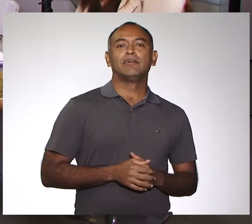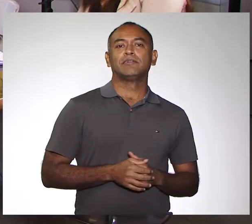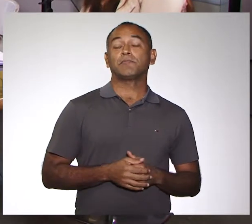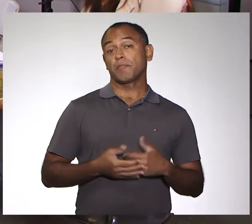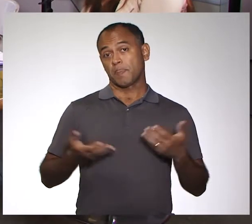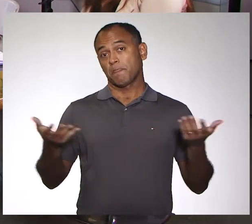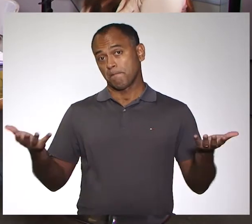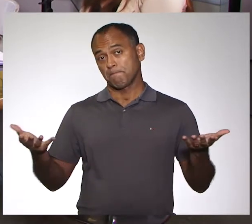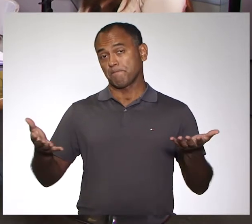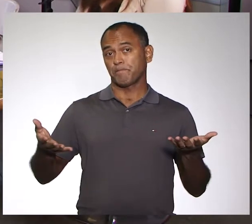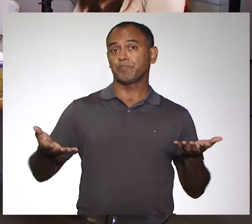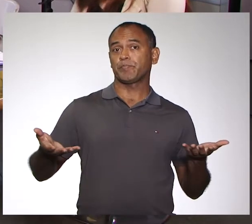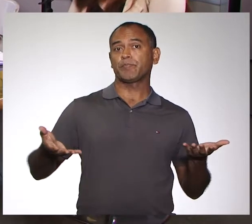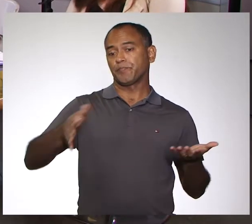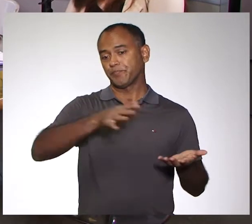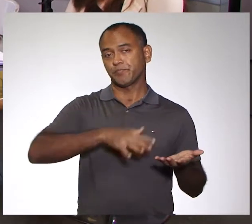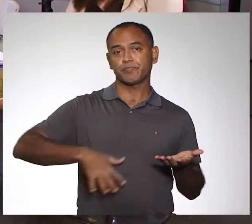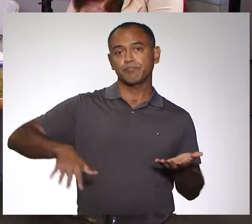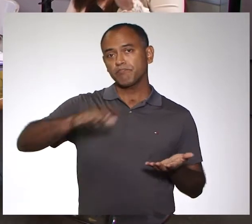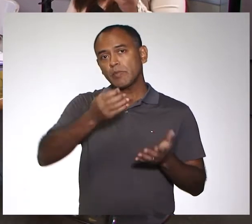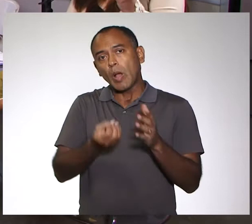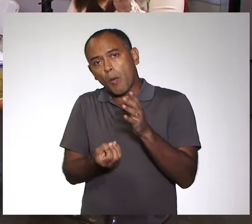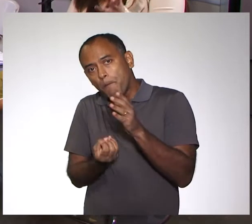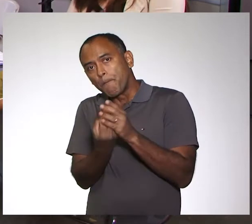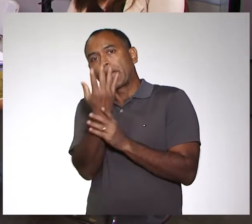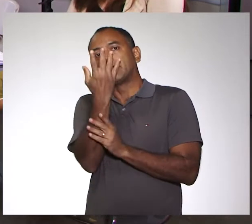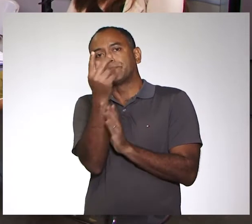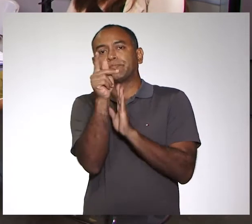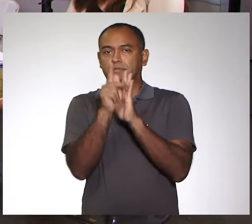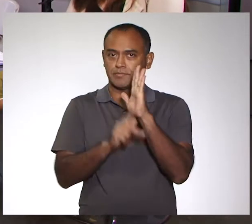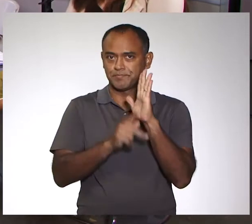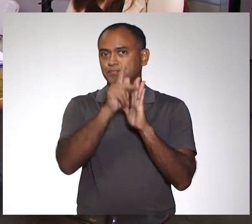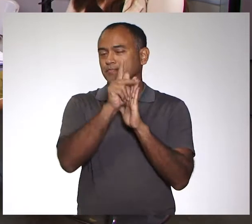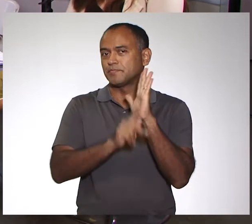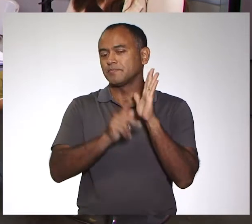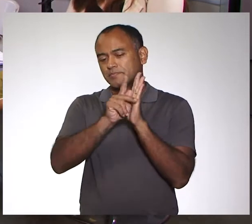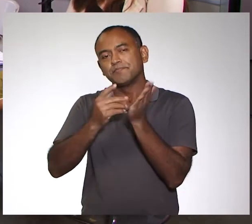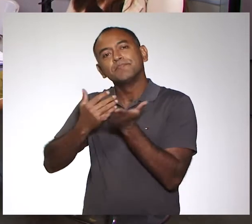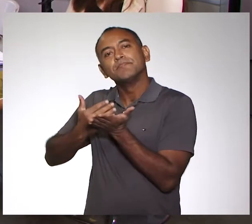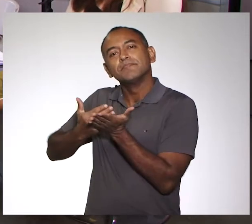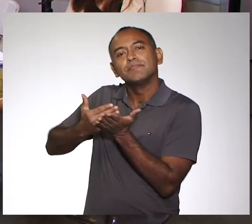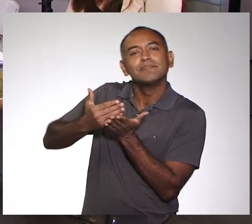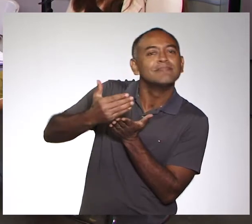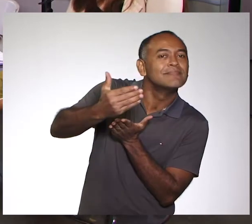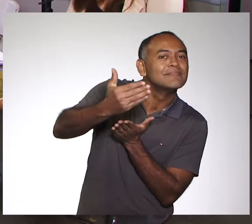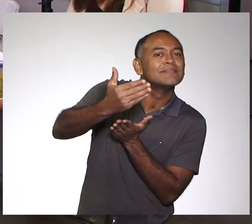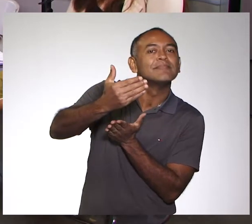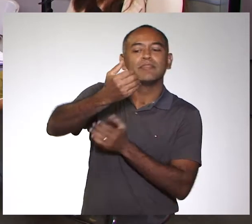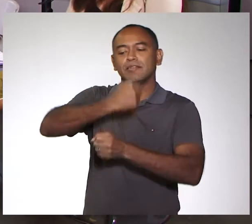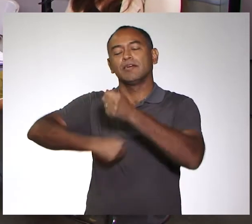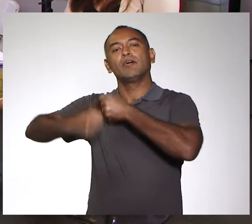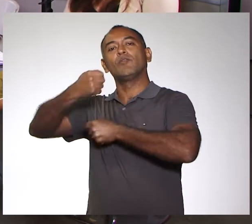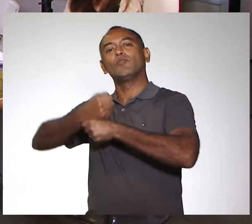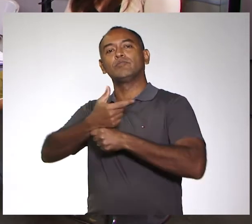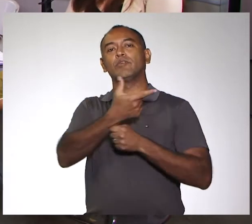essa ideia, essa idealização desse projeto foi iniciada em 2016, com a